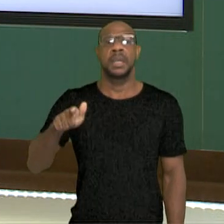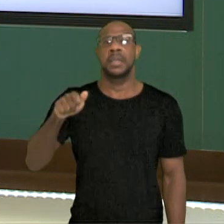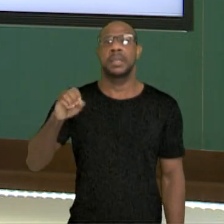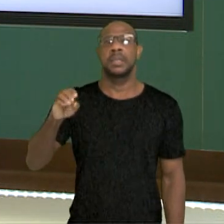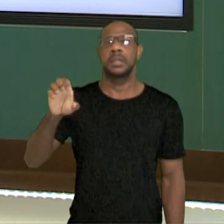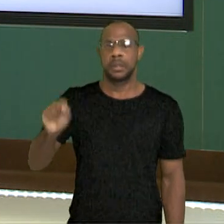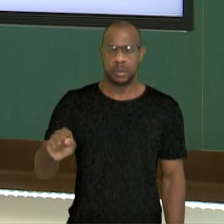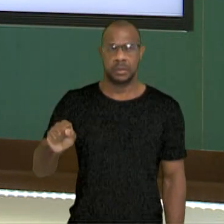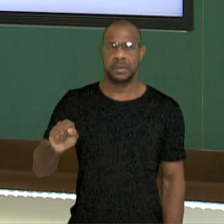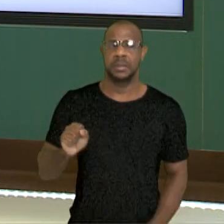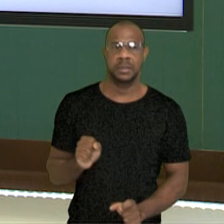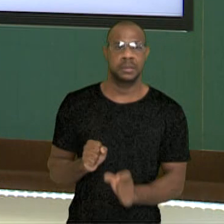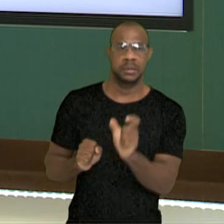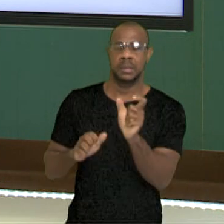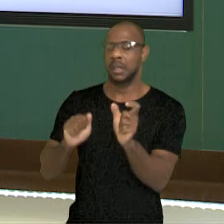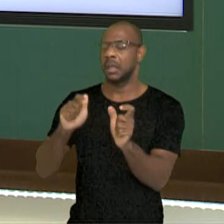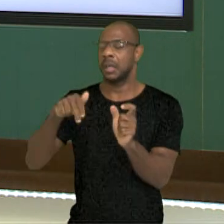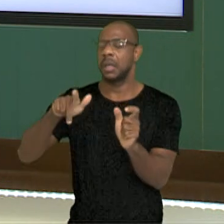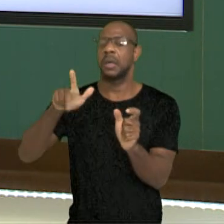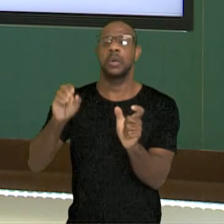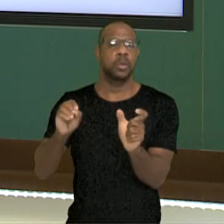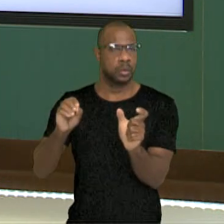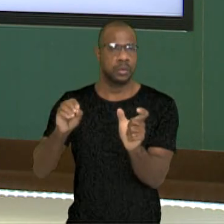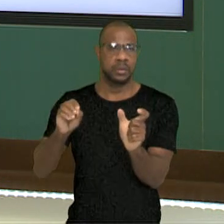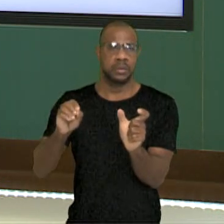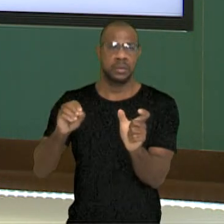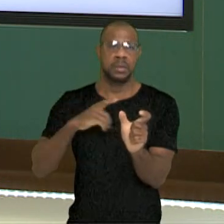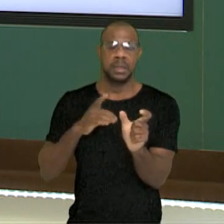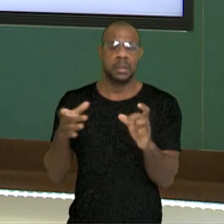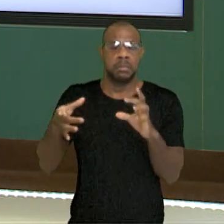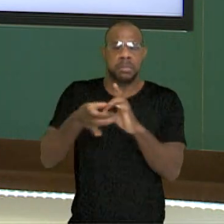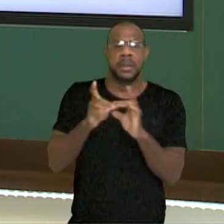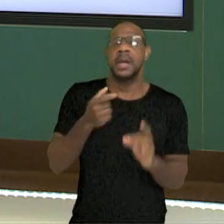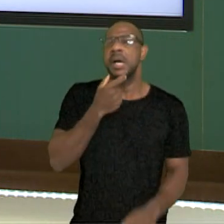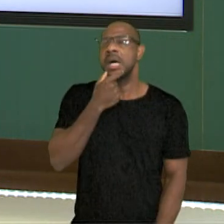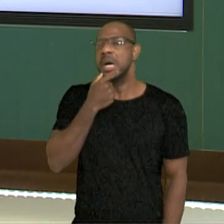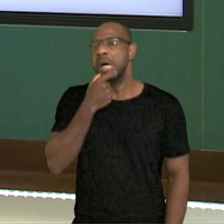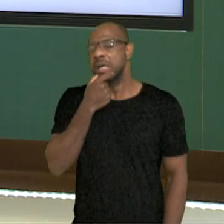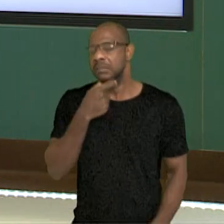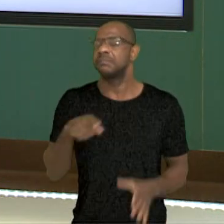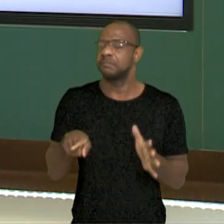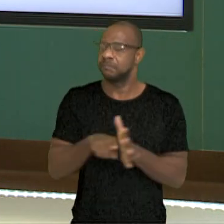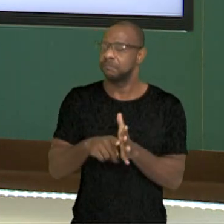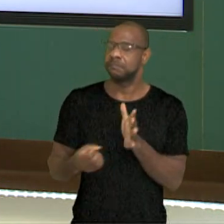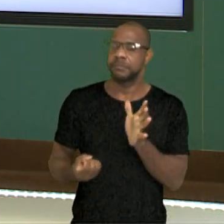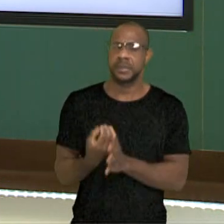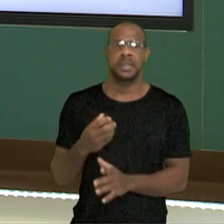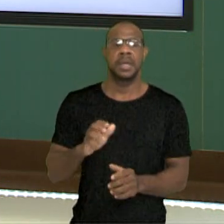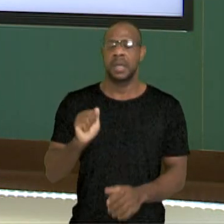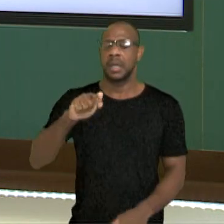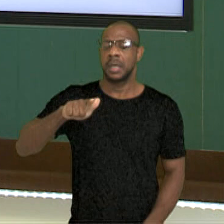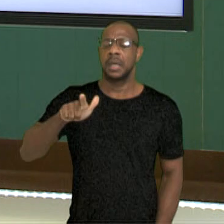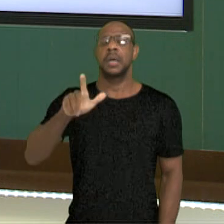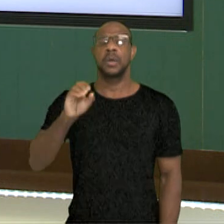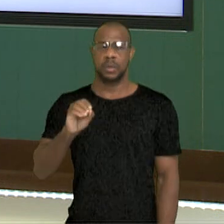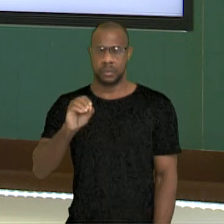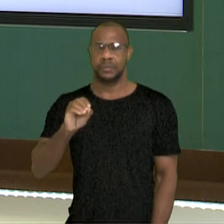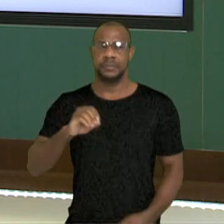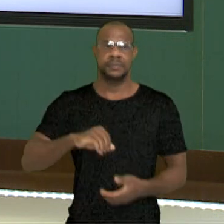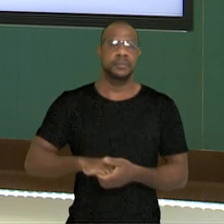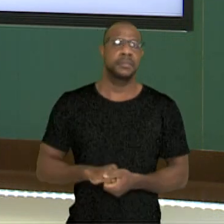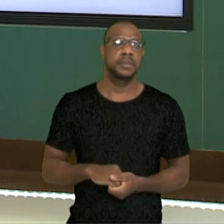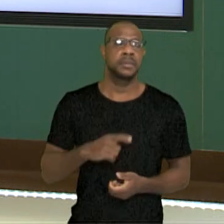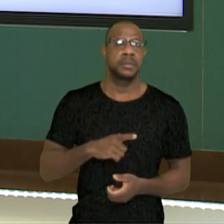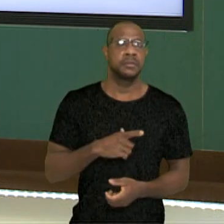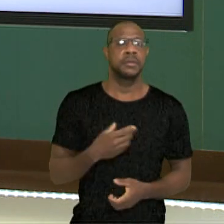próprio termo, né, Anglo, se assemelha ao inglês, né? Vai dar origem ao inglês, Anglo-Inglês, né? E